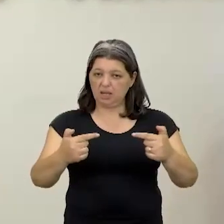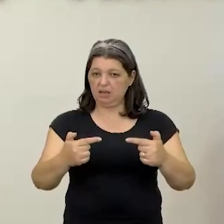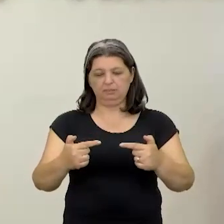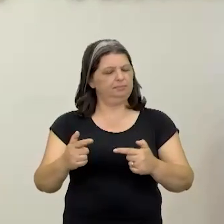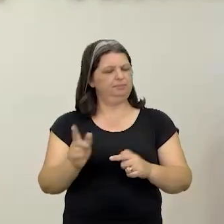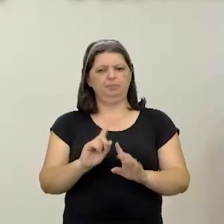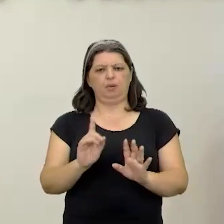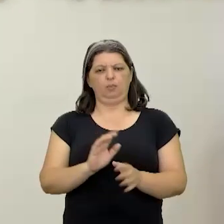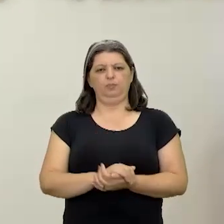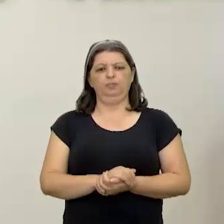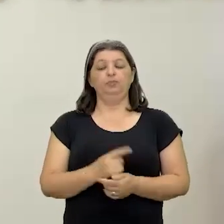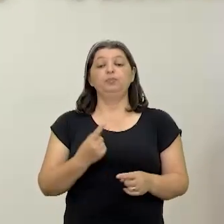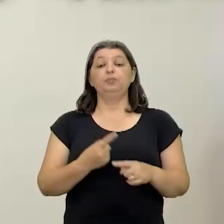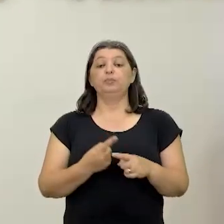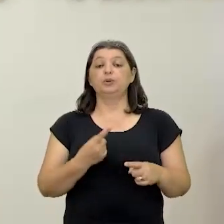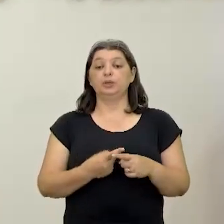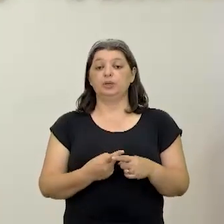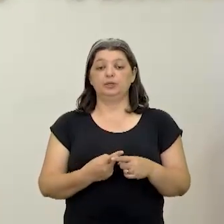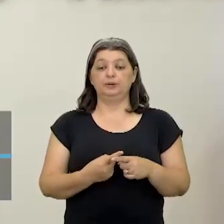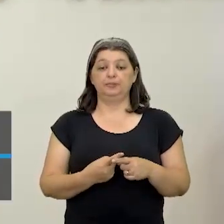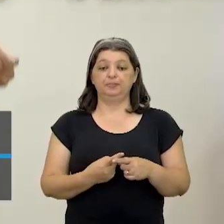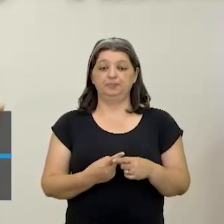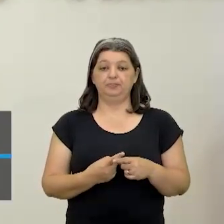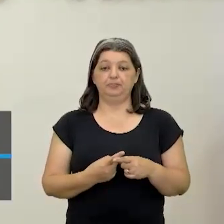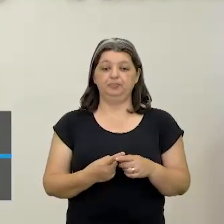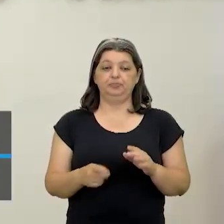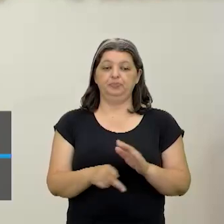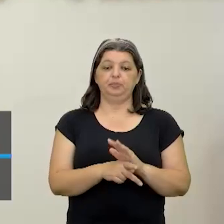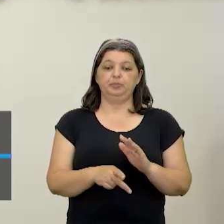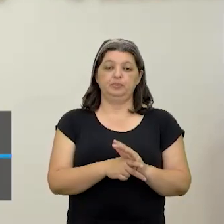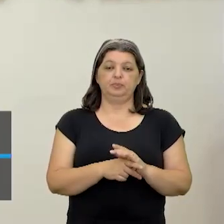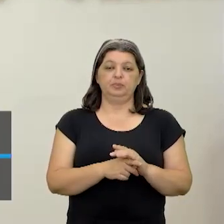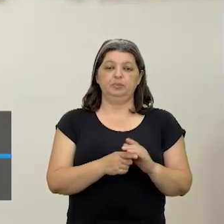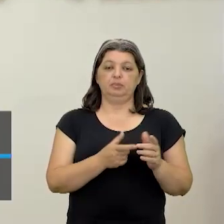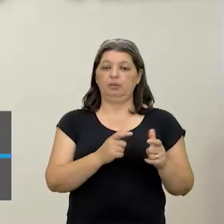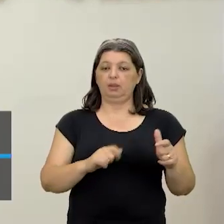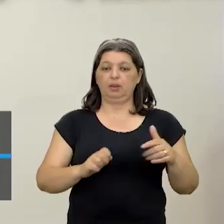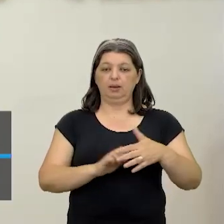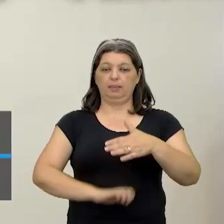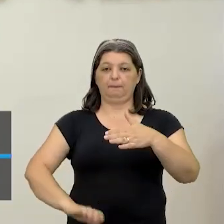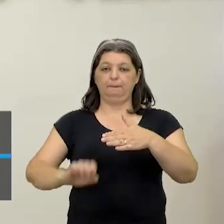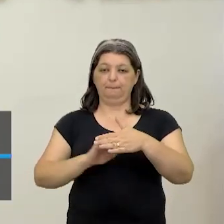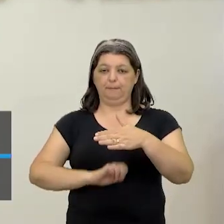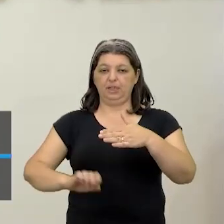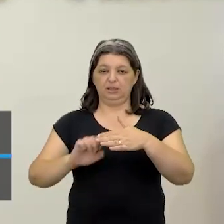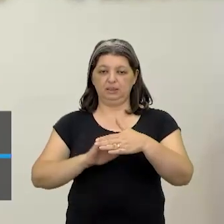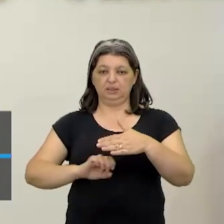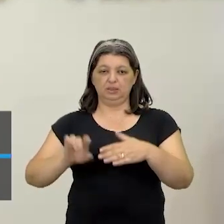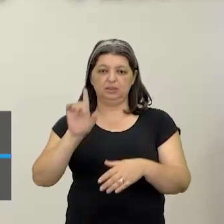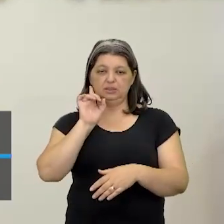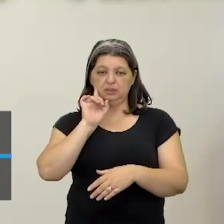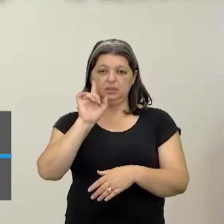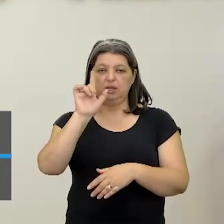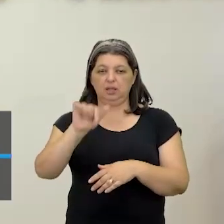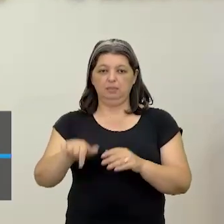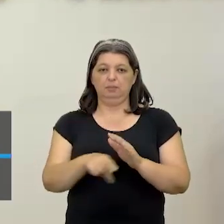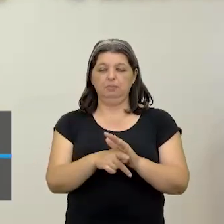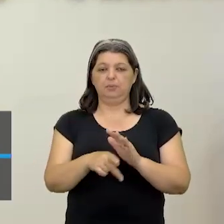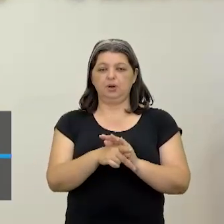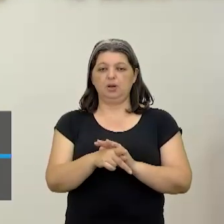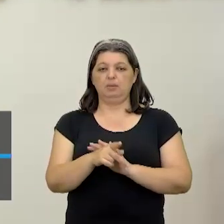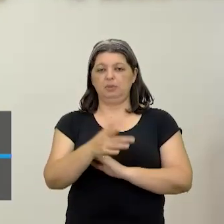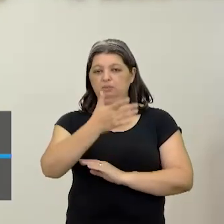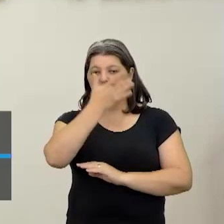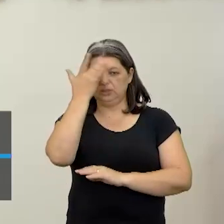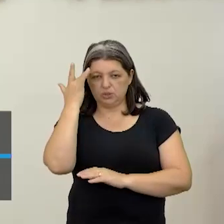provavelmente não. Porque o maior dono de ativos de empresas norte-americanas são os chineses. Isso. Eles não